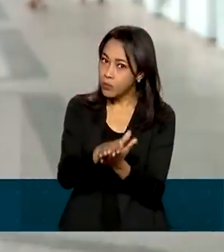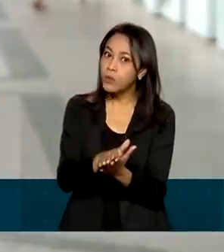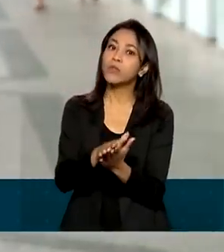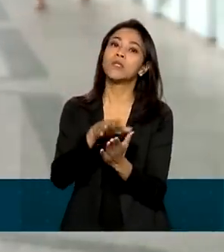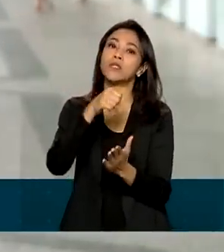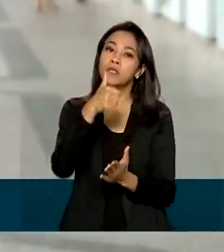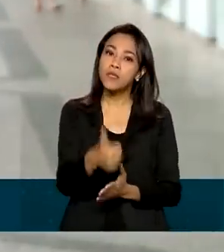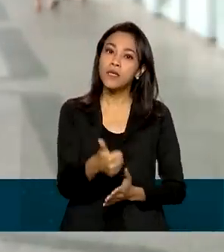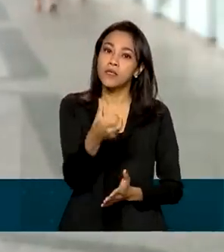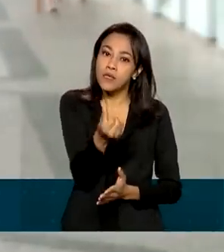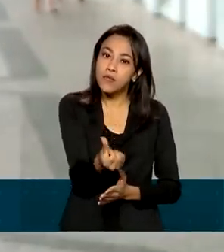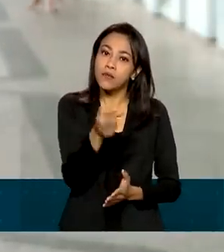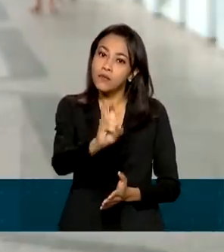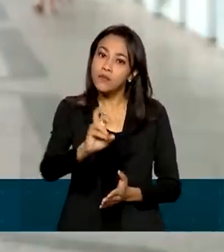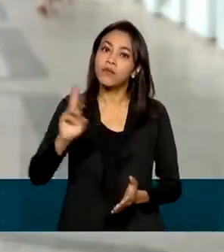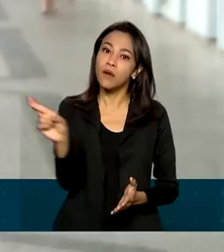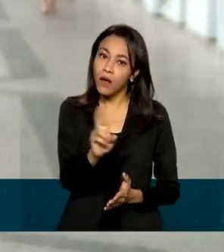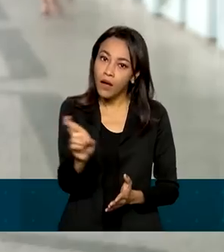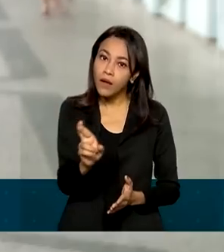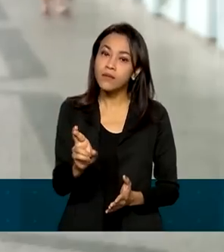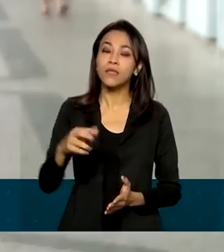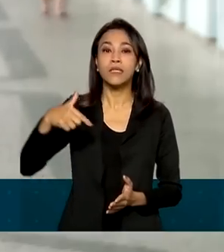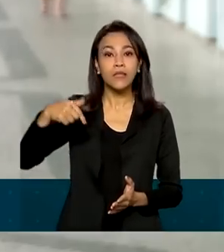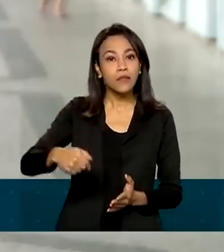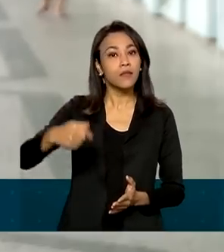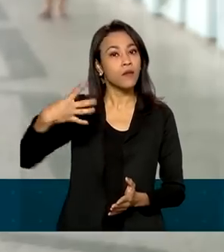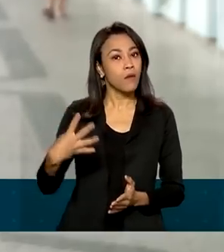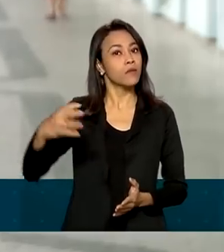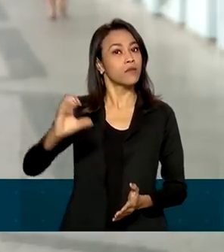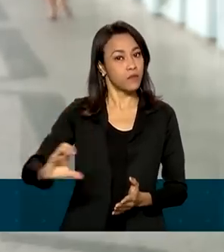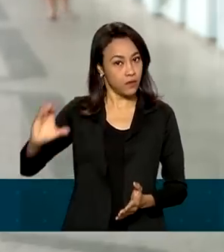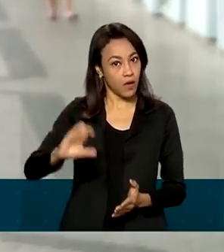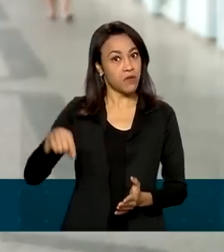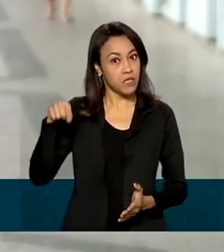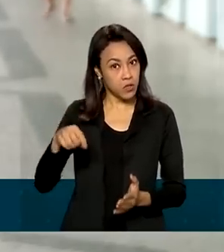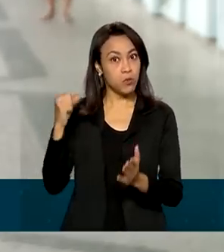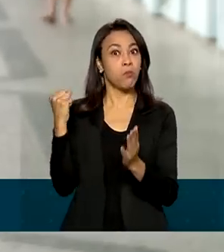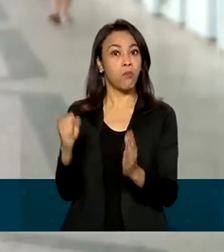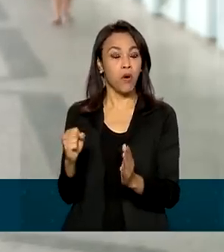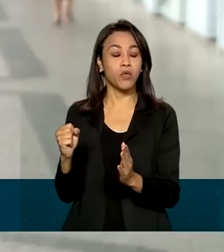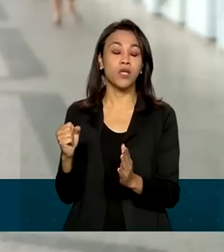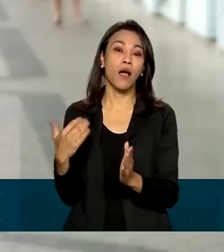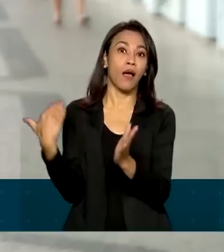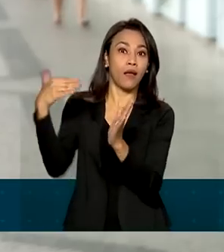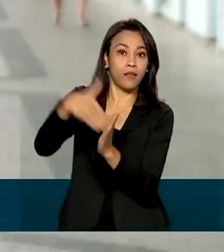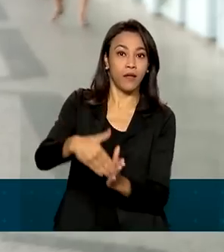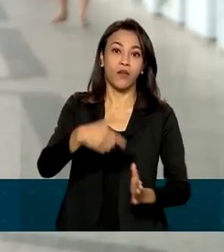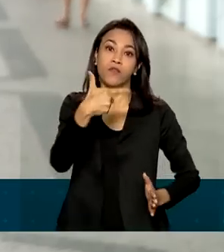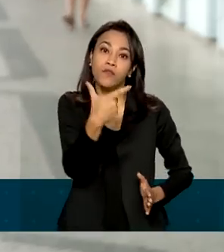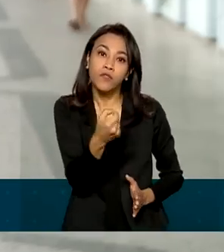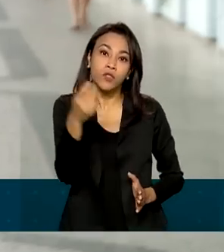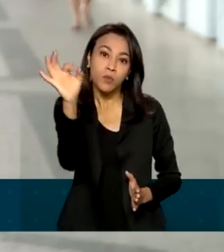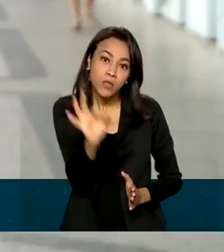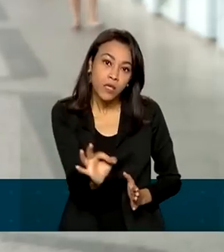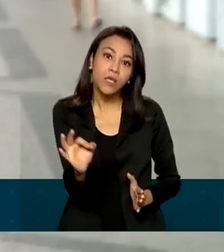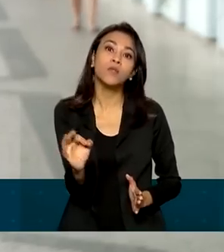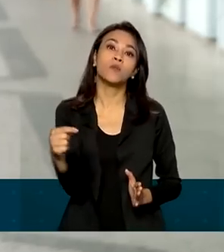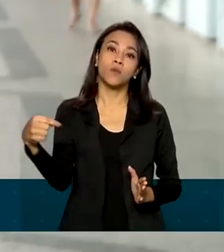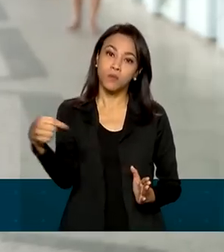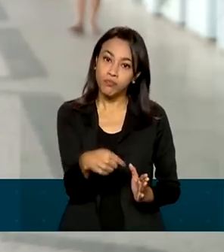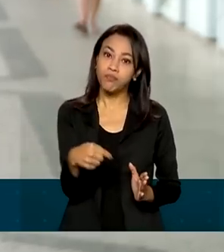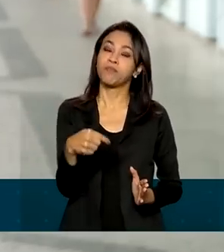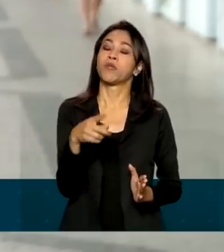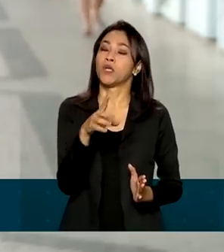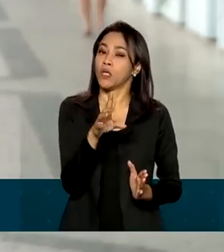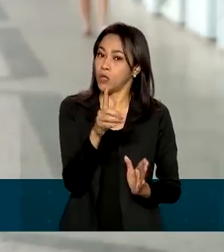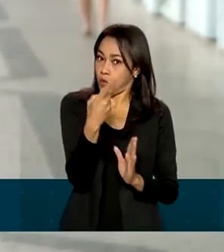de R$ 165,74, que pode chegar a 20% de todo o imposto devido. Além